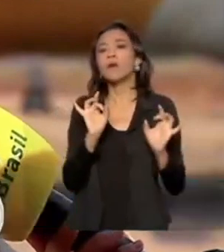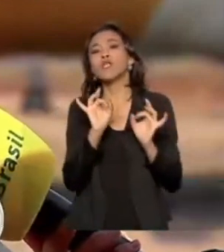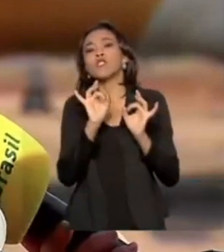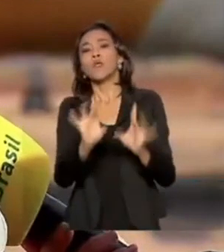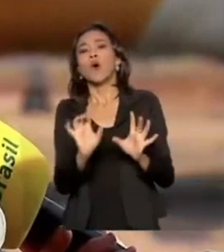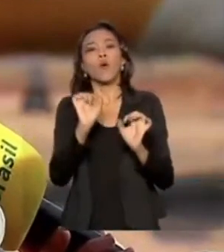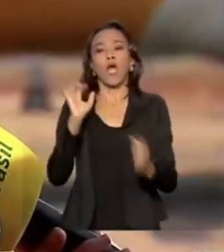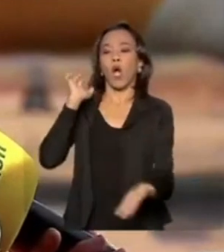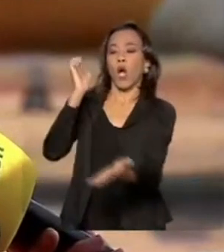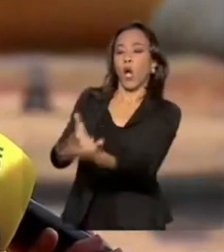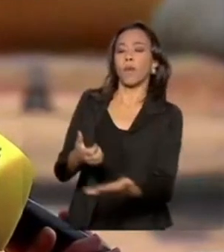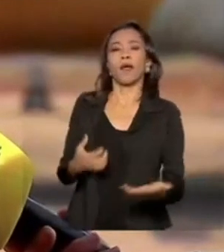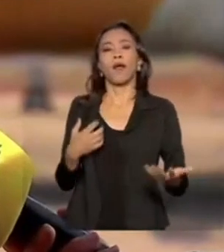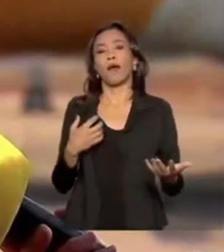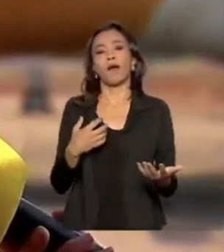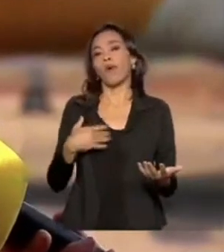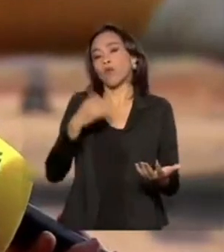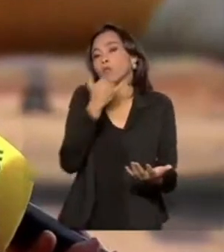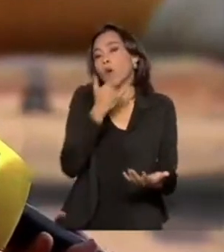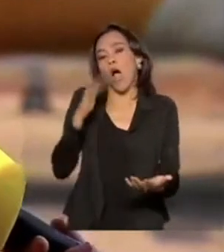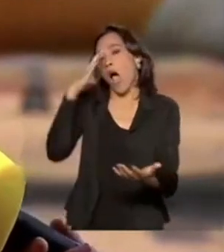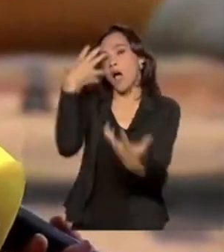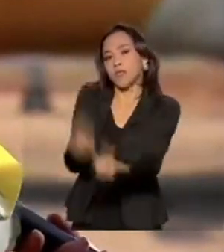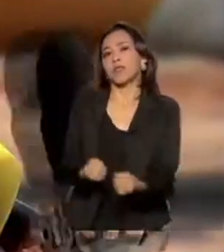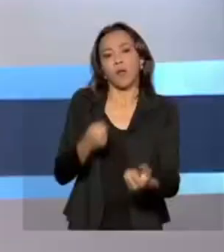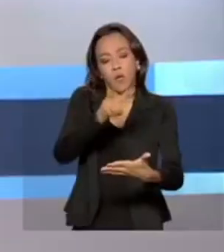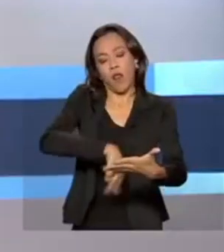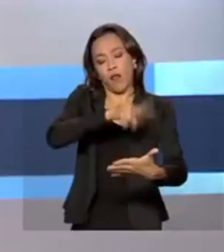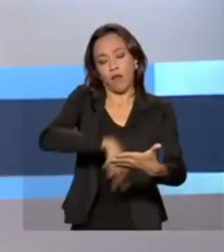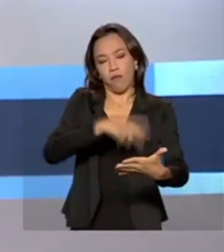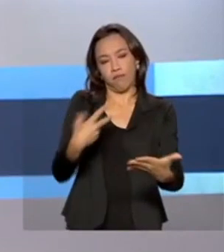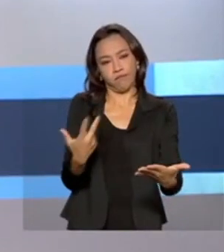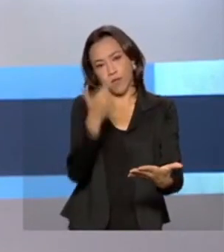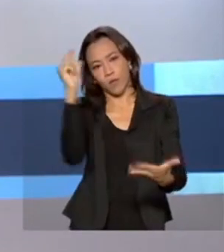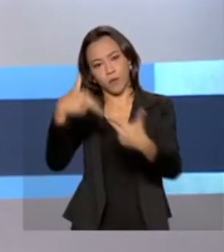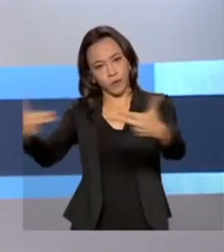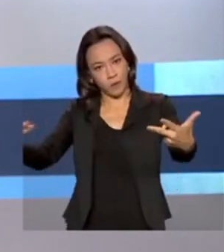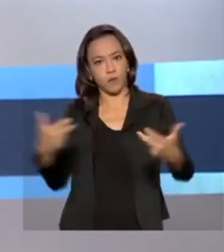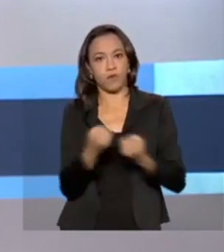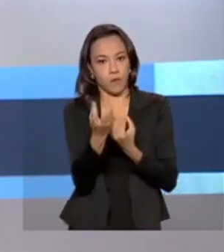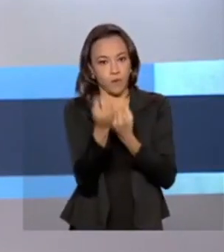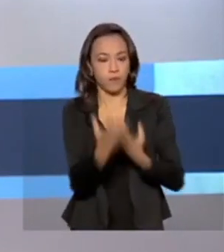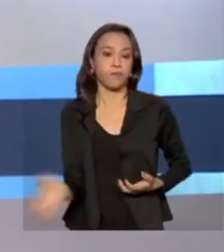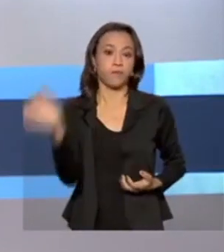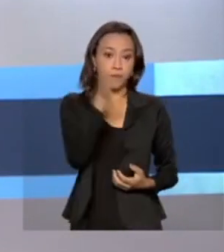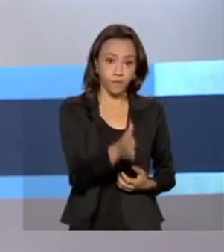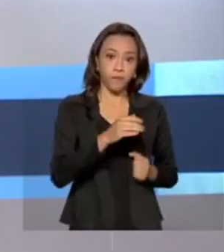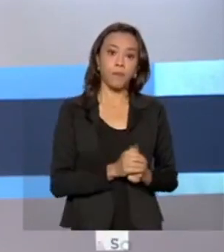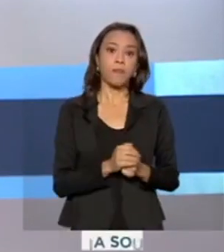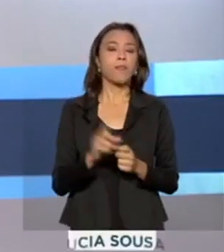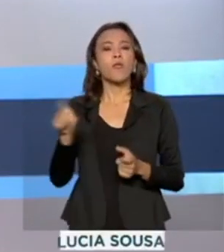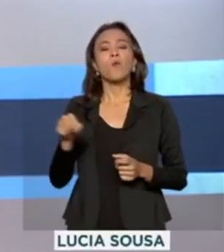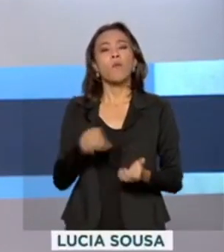comprar aquilo que lê uma vez ou outra em alguma publicação. A agência alemã de cooperação